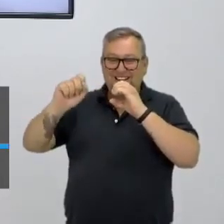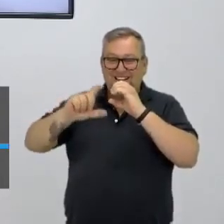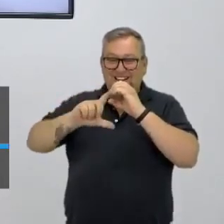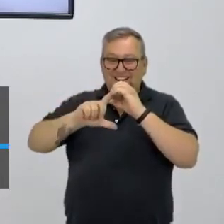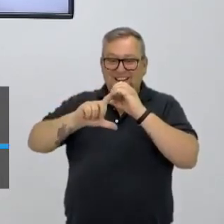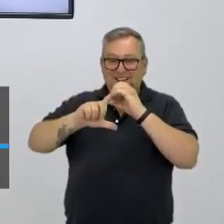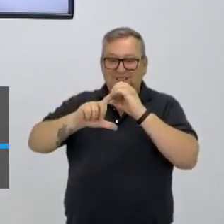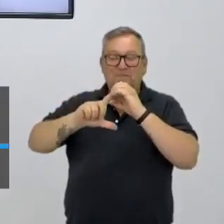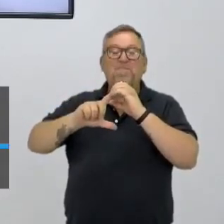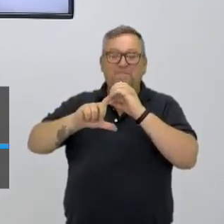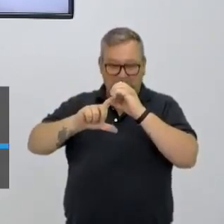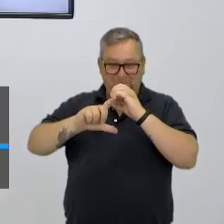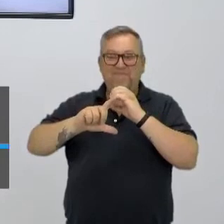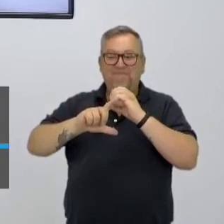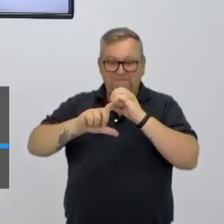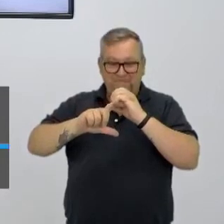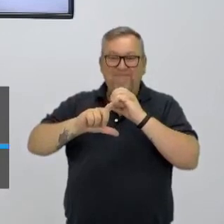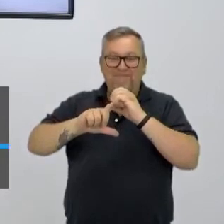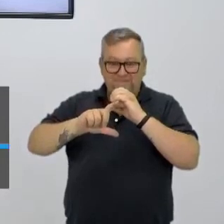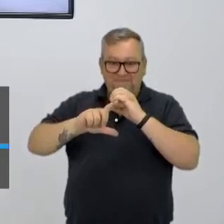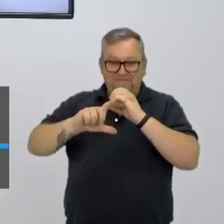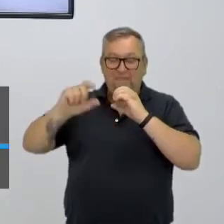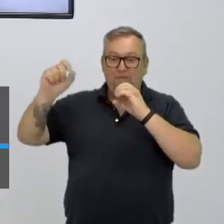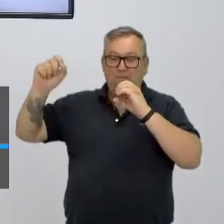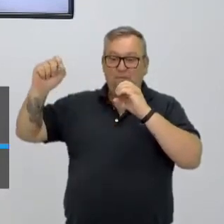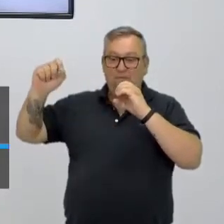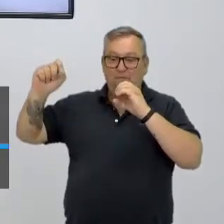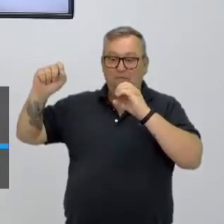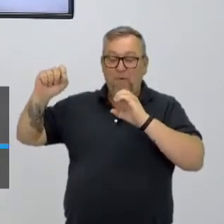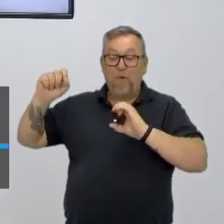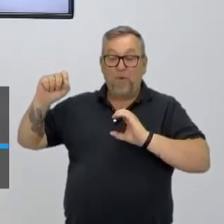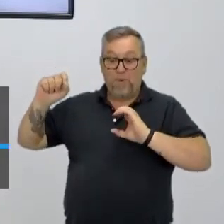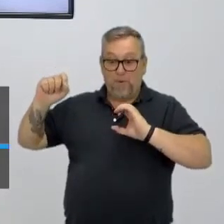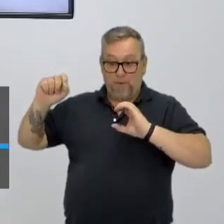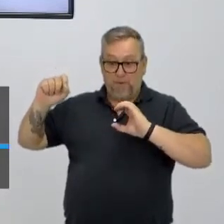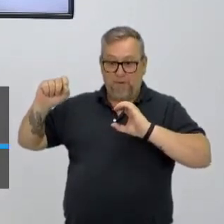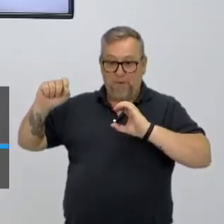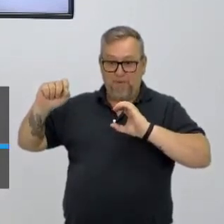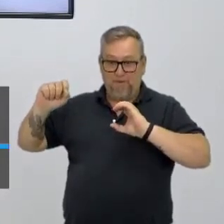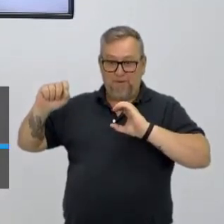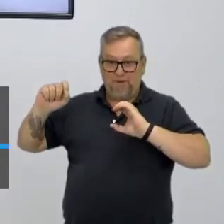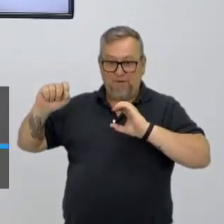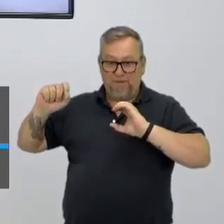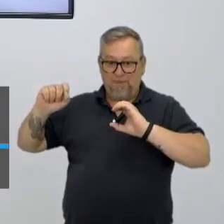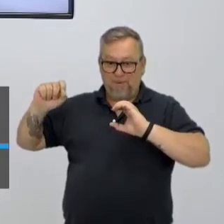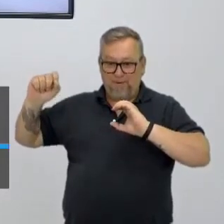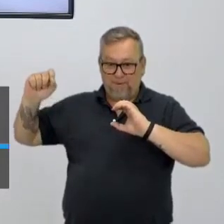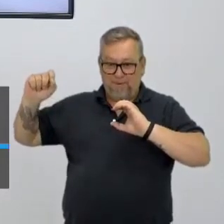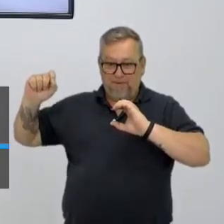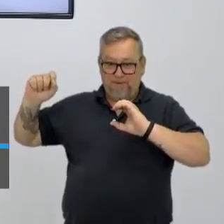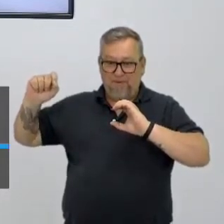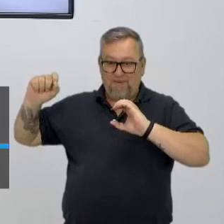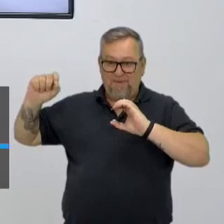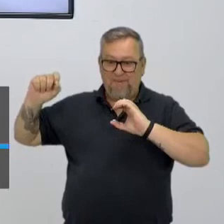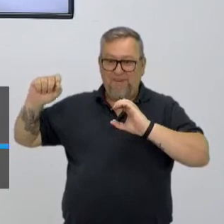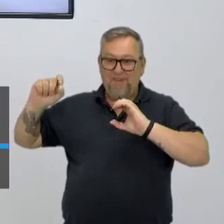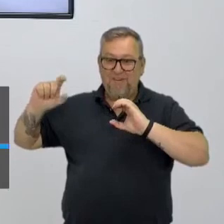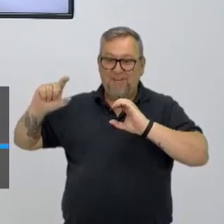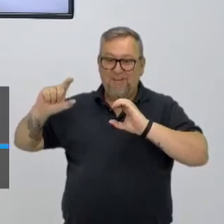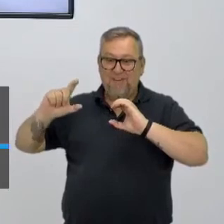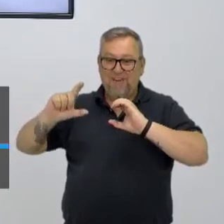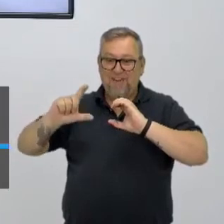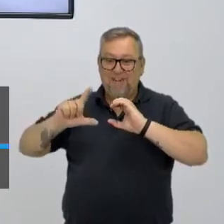Efeito estufa. Faz de novo, primeiro a gente começa, a gente começa fechado, aqui, tal,